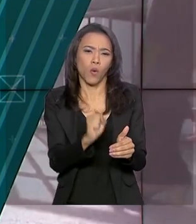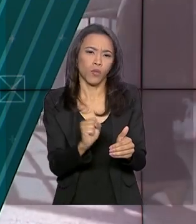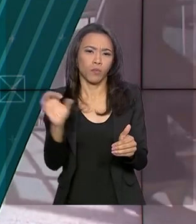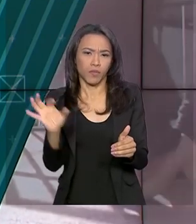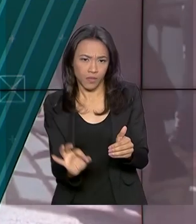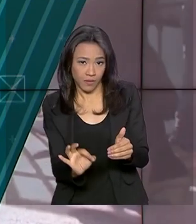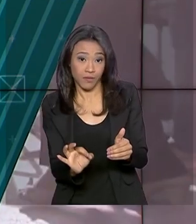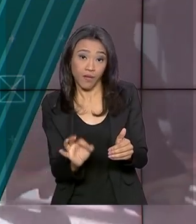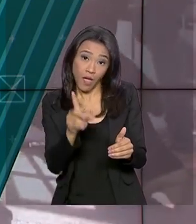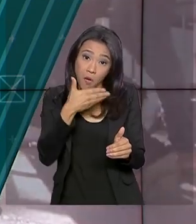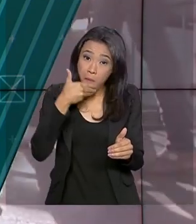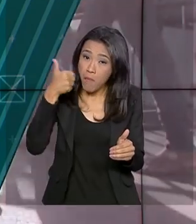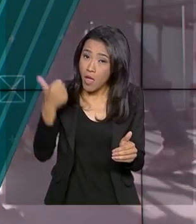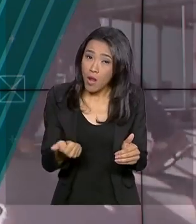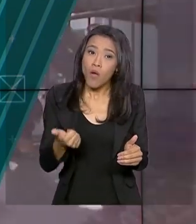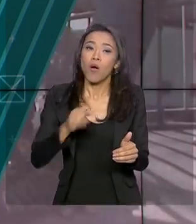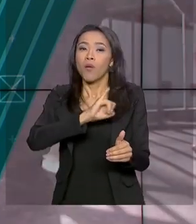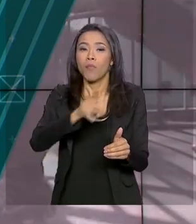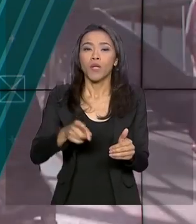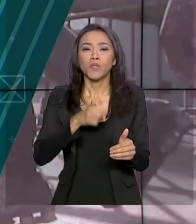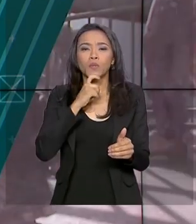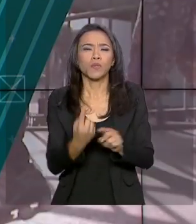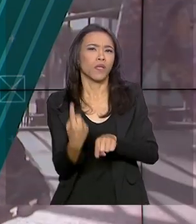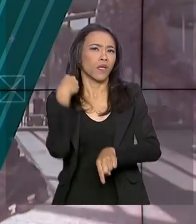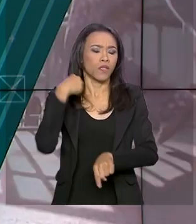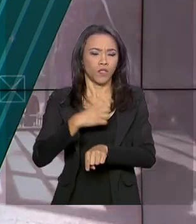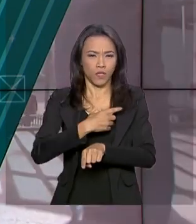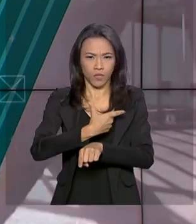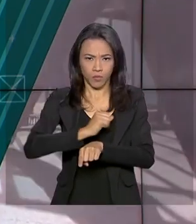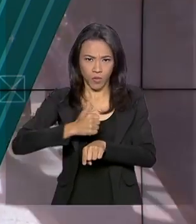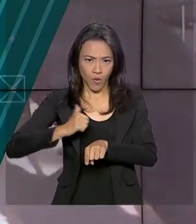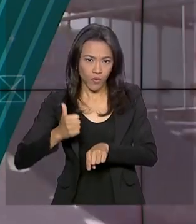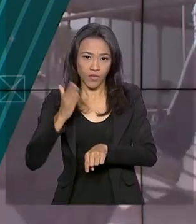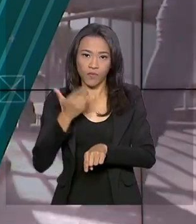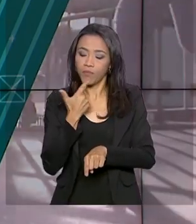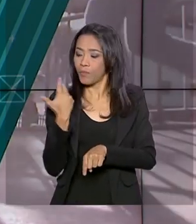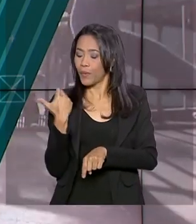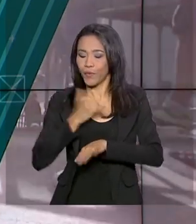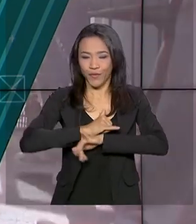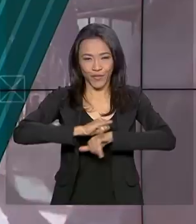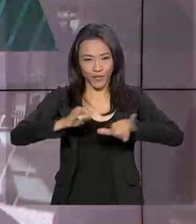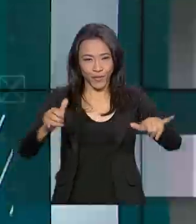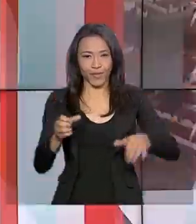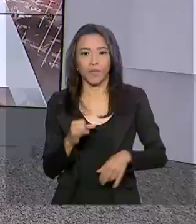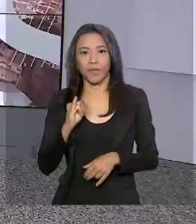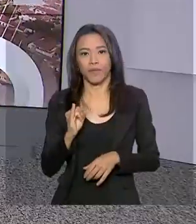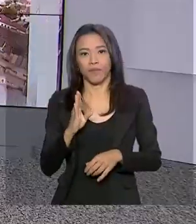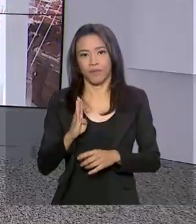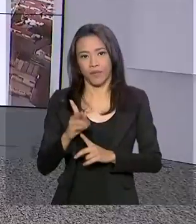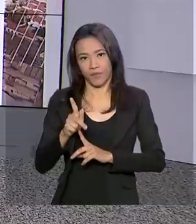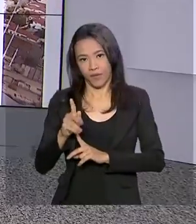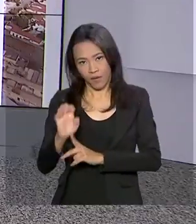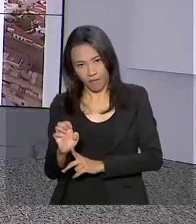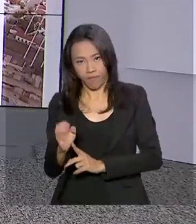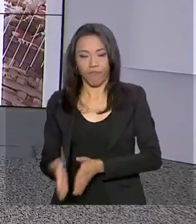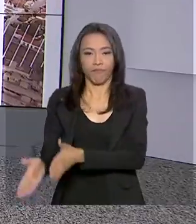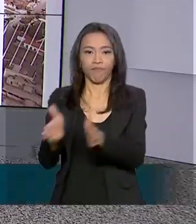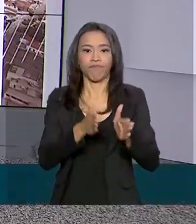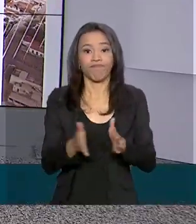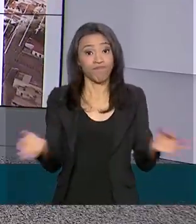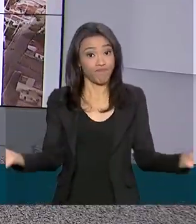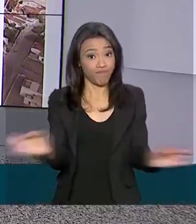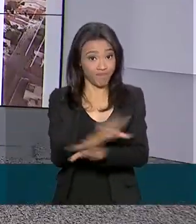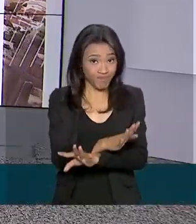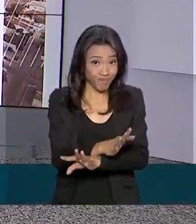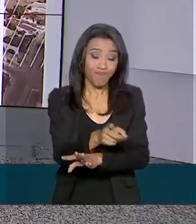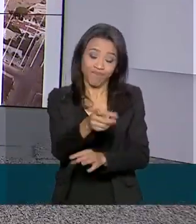resultado para julho, desde 2011. As informações foram divulgadas agora há pouco pelo IBGE. O Brasil em Dia fica por